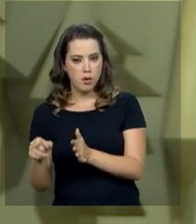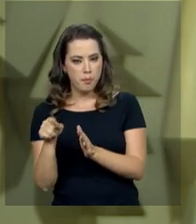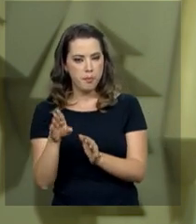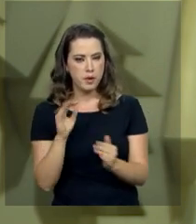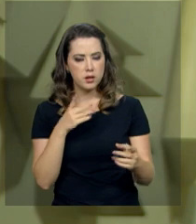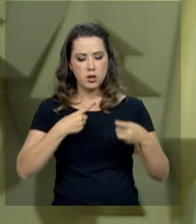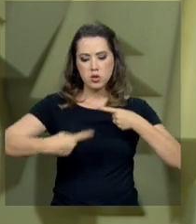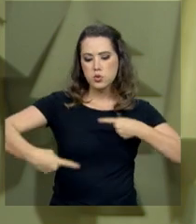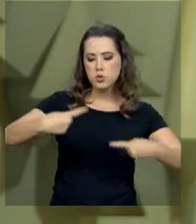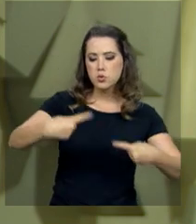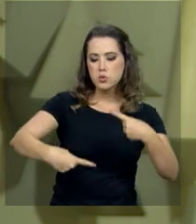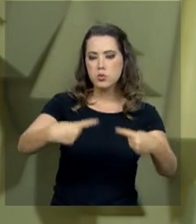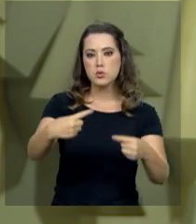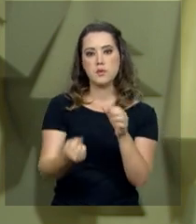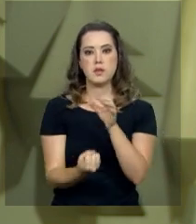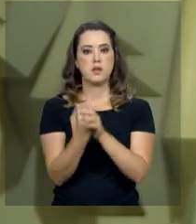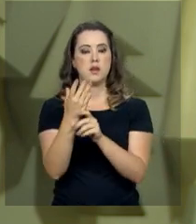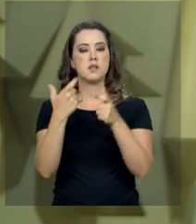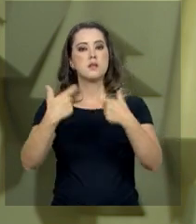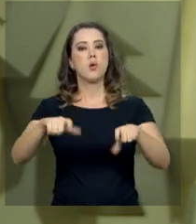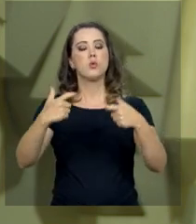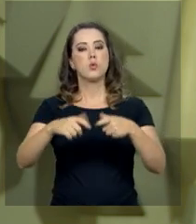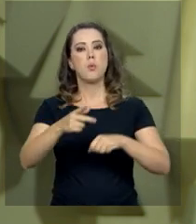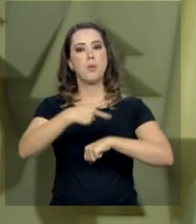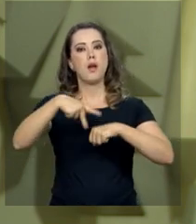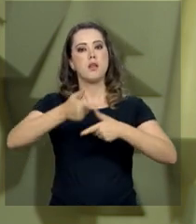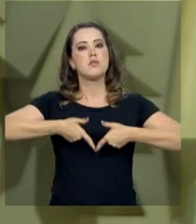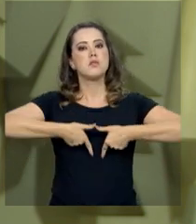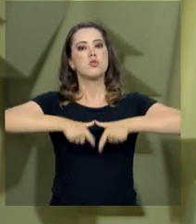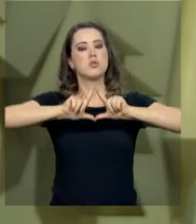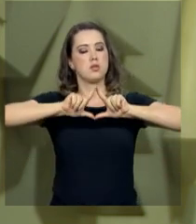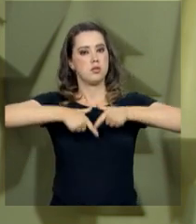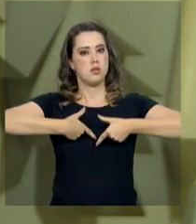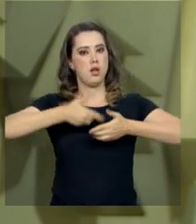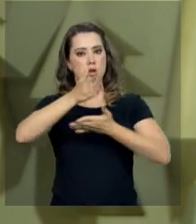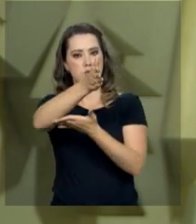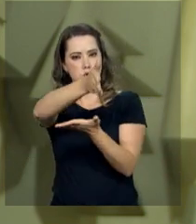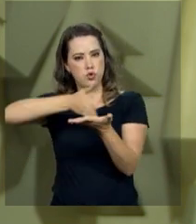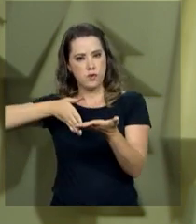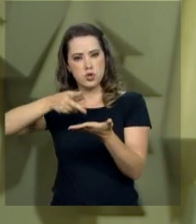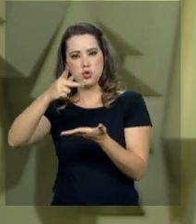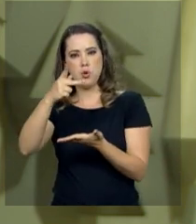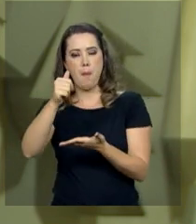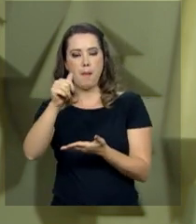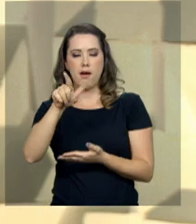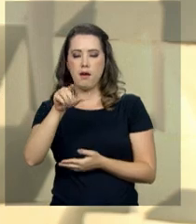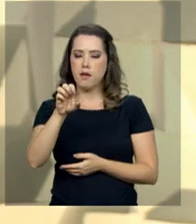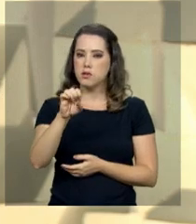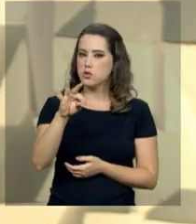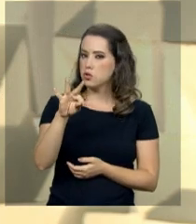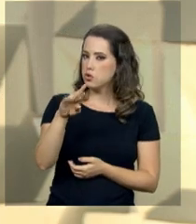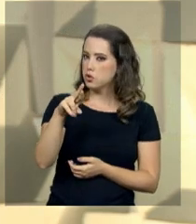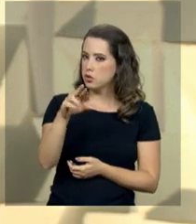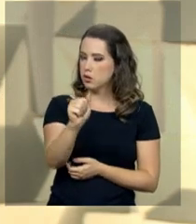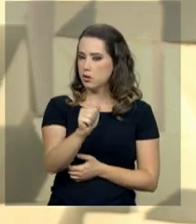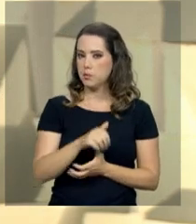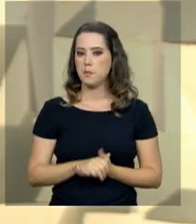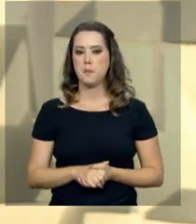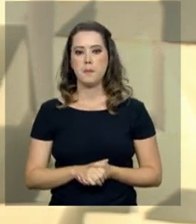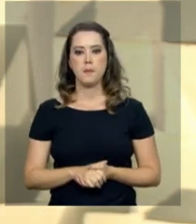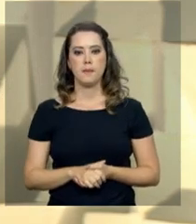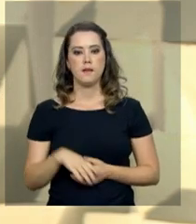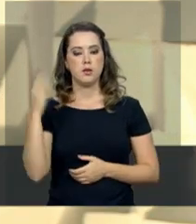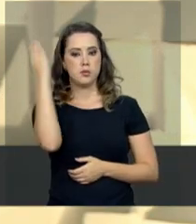criação do Estado de Israel a partir da divisão do território da Palestina no Oriente Médio. O Brasil tem um papel